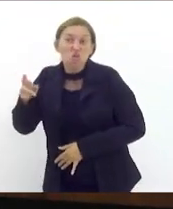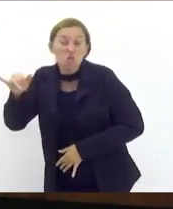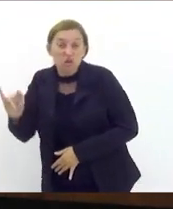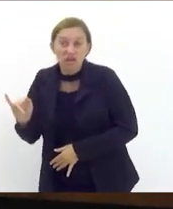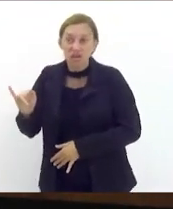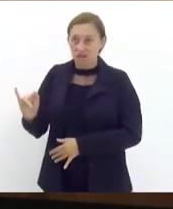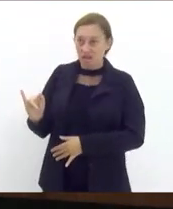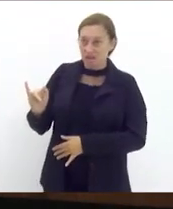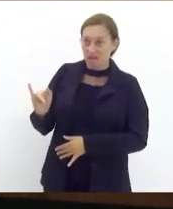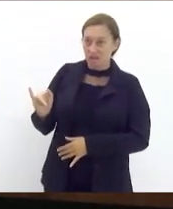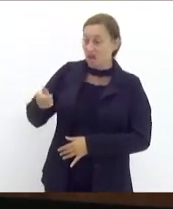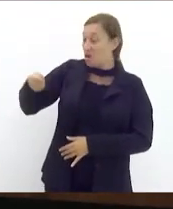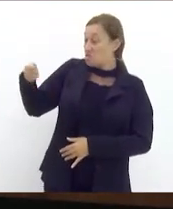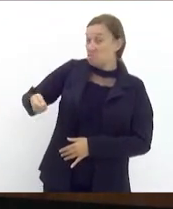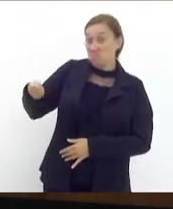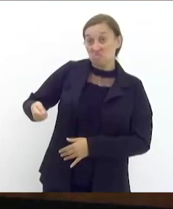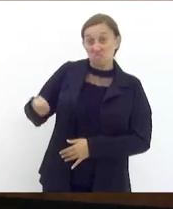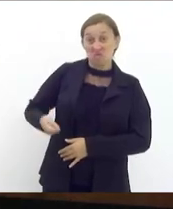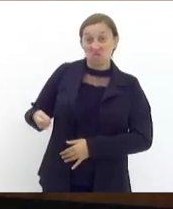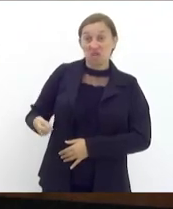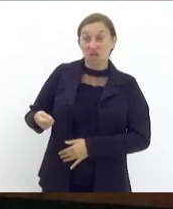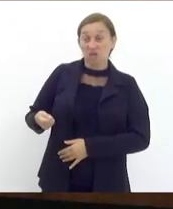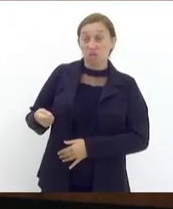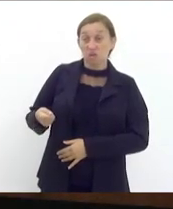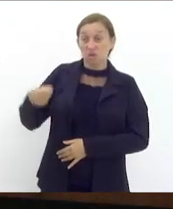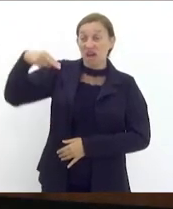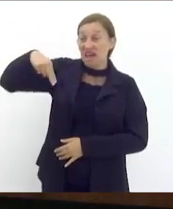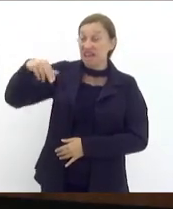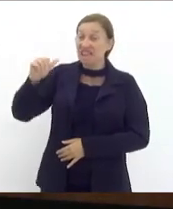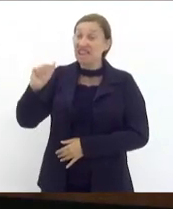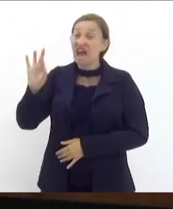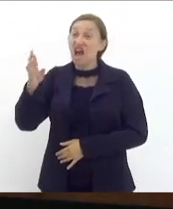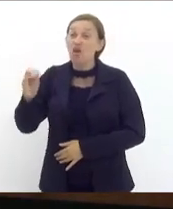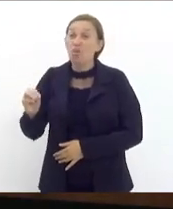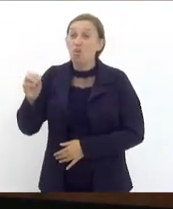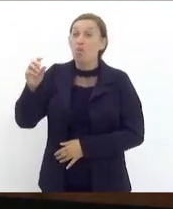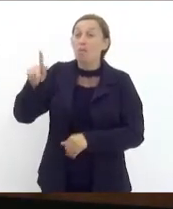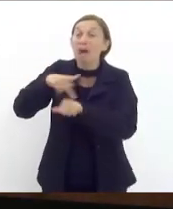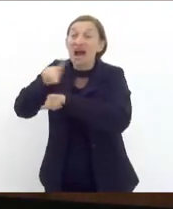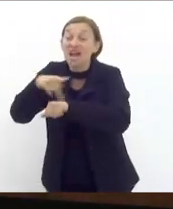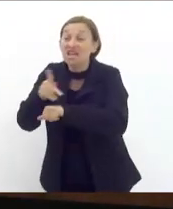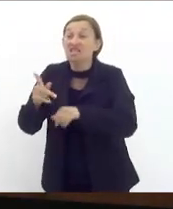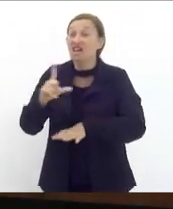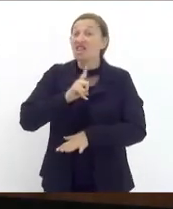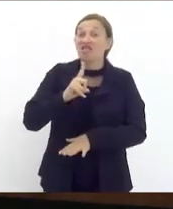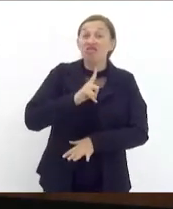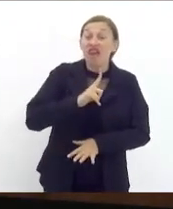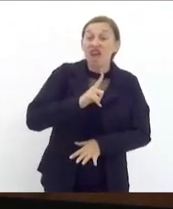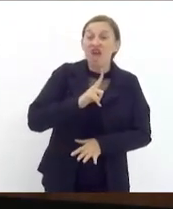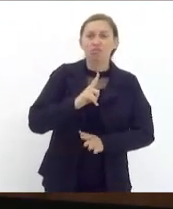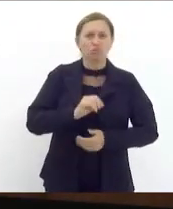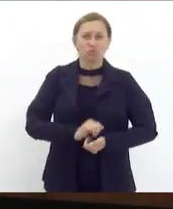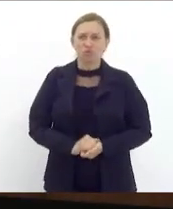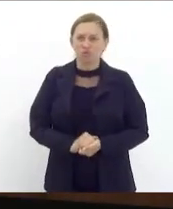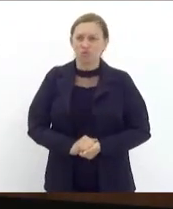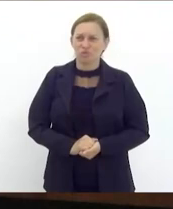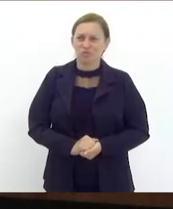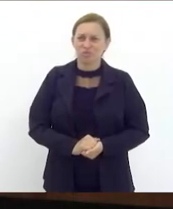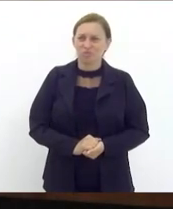estado é um narco país a verdade é essa nós temos oficiais